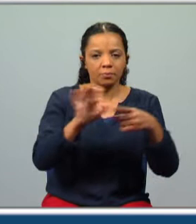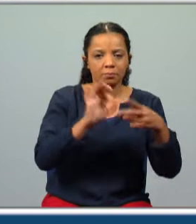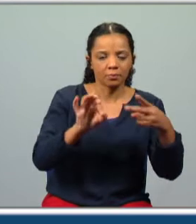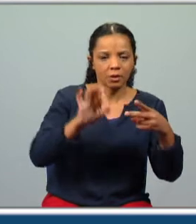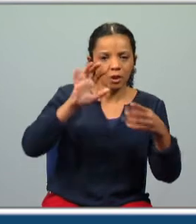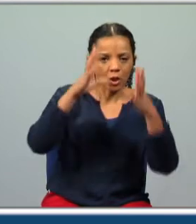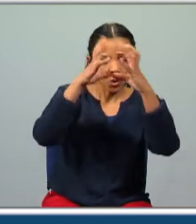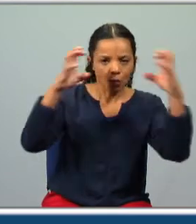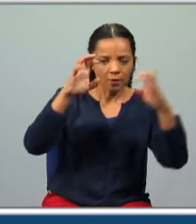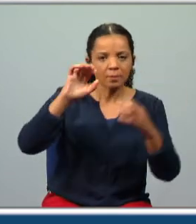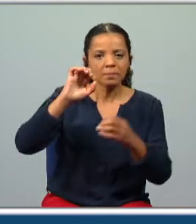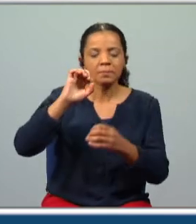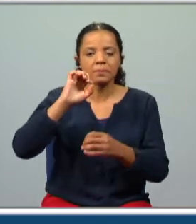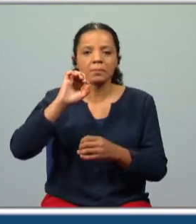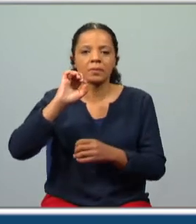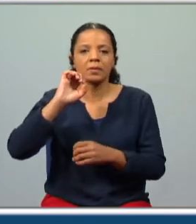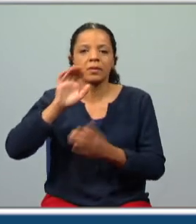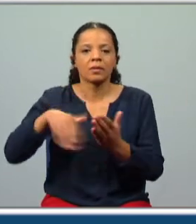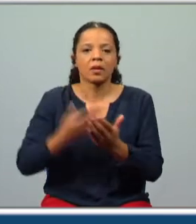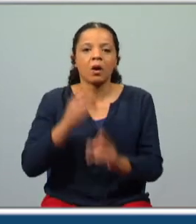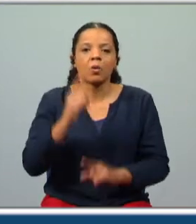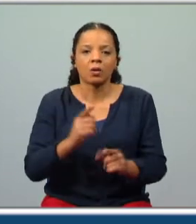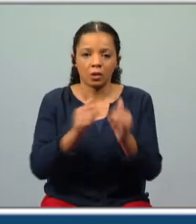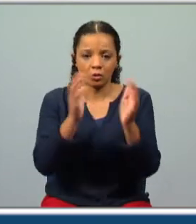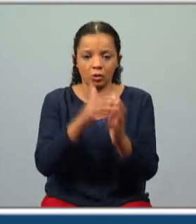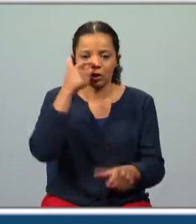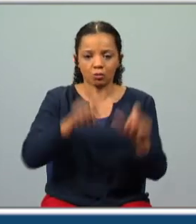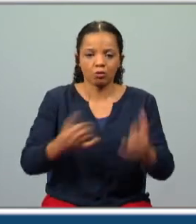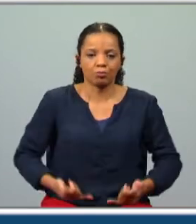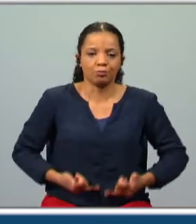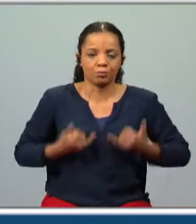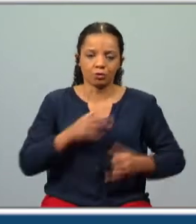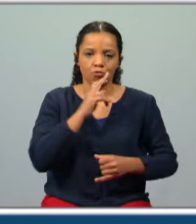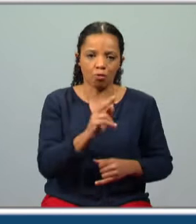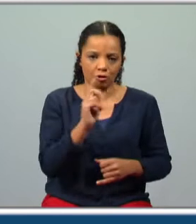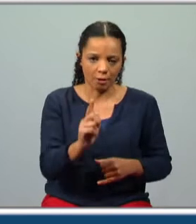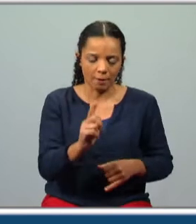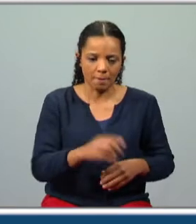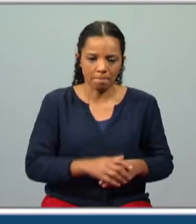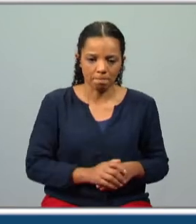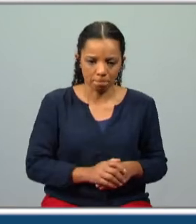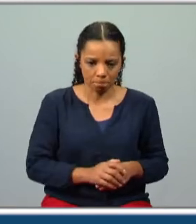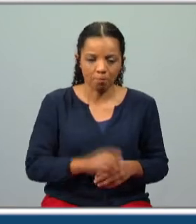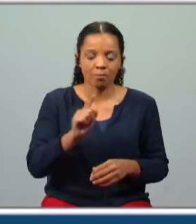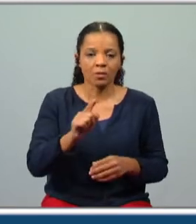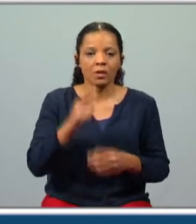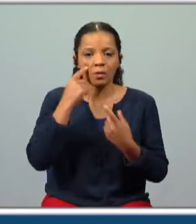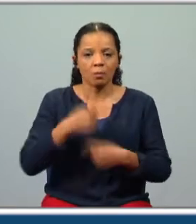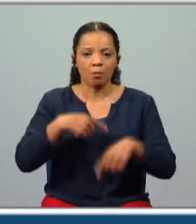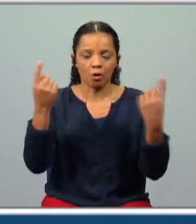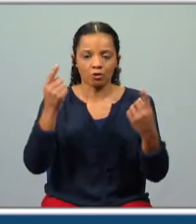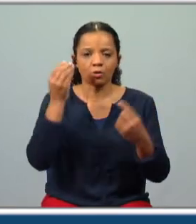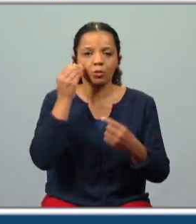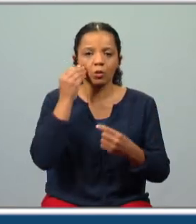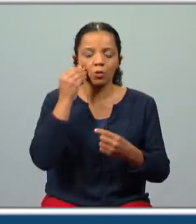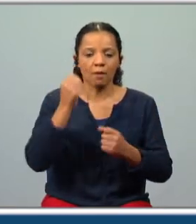qual foi a consequência? Assustou toda a gente. E cá está a resposta. A oração subordinada adverbial consecutiva traduz